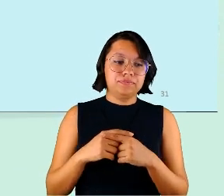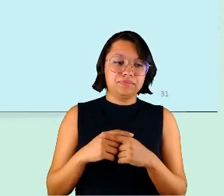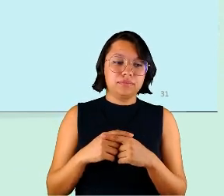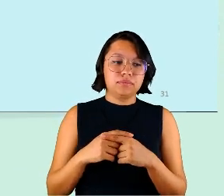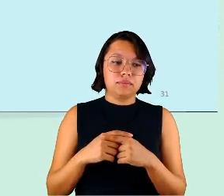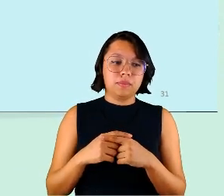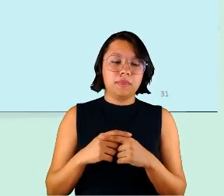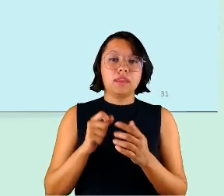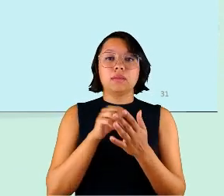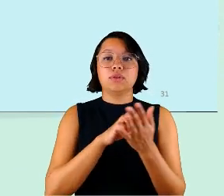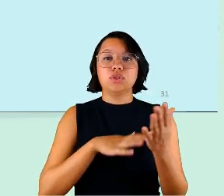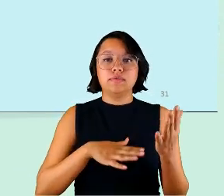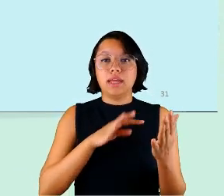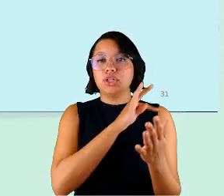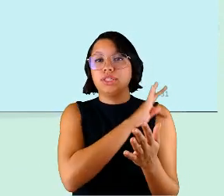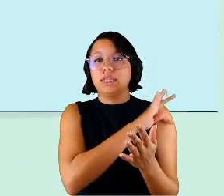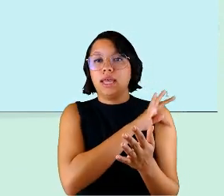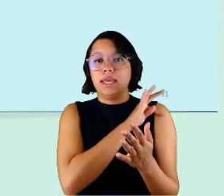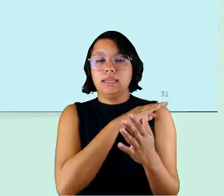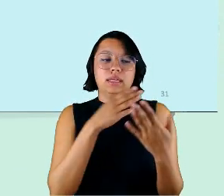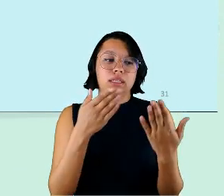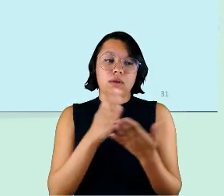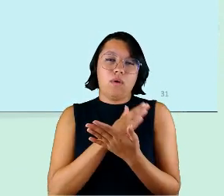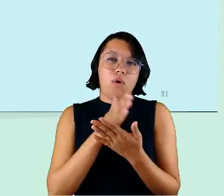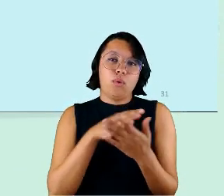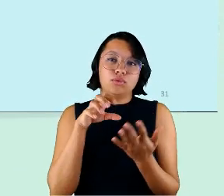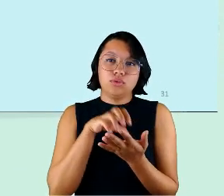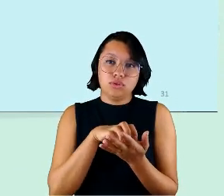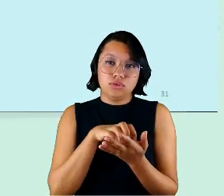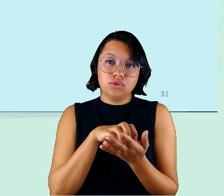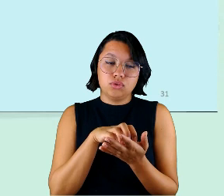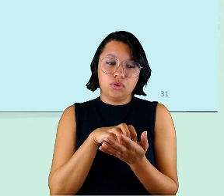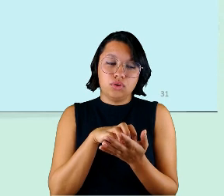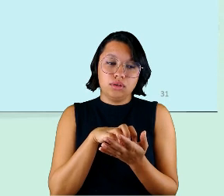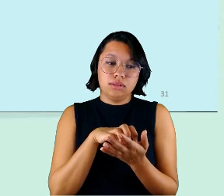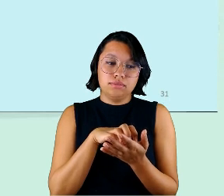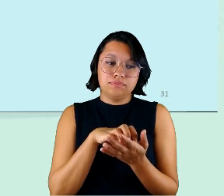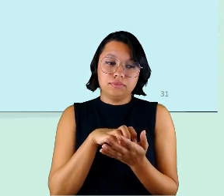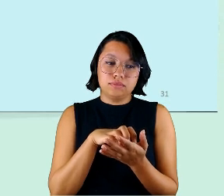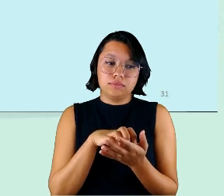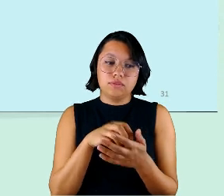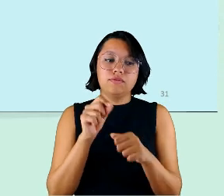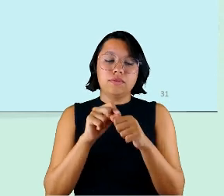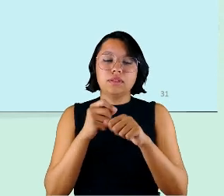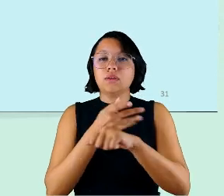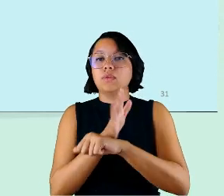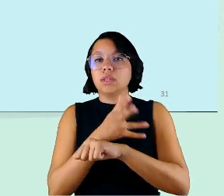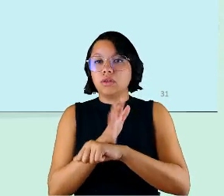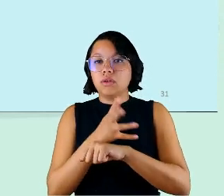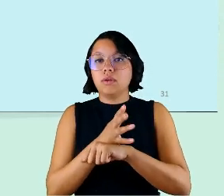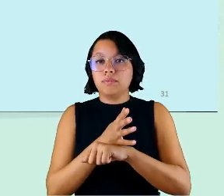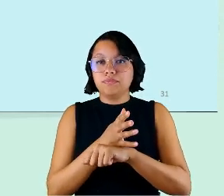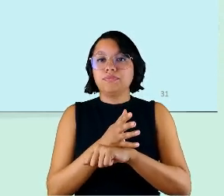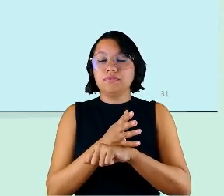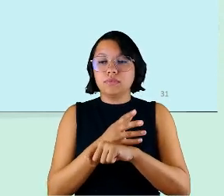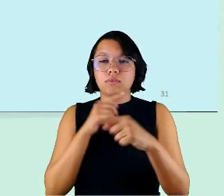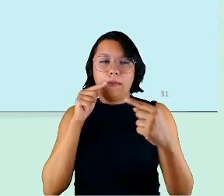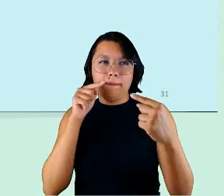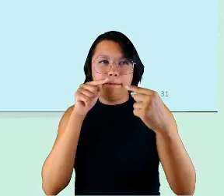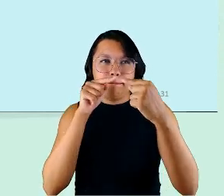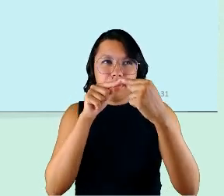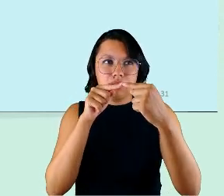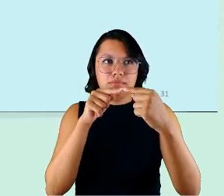essa é uma atividade bem técnica então algumas organizações providenciaram treinamento no estabelecimento de metas